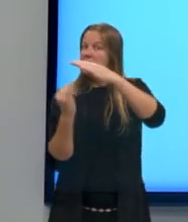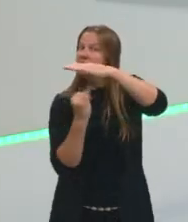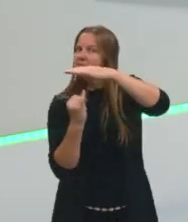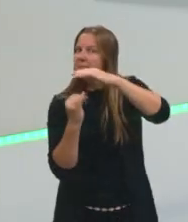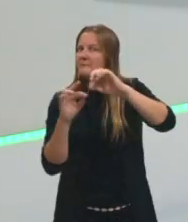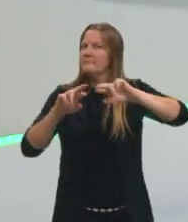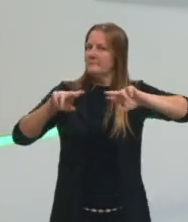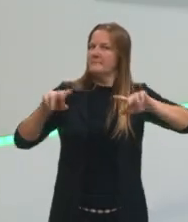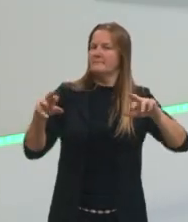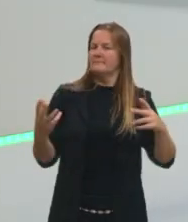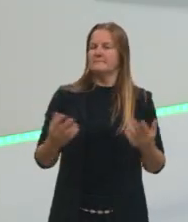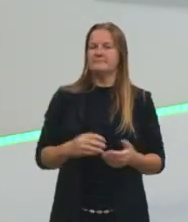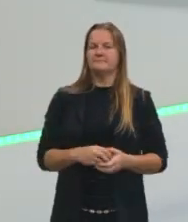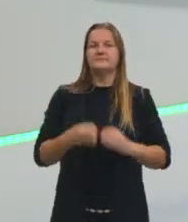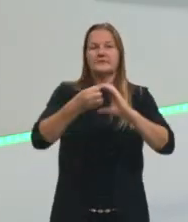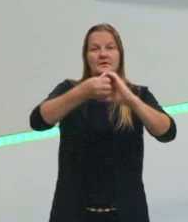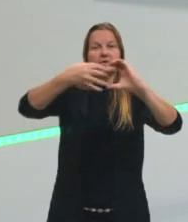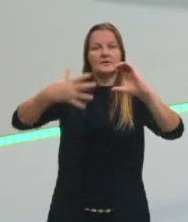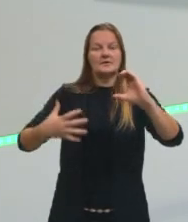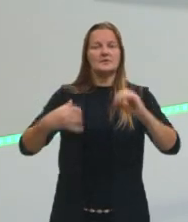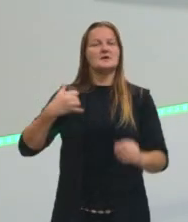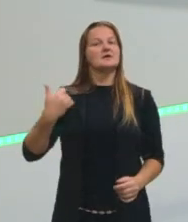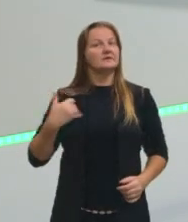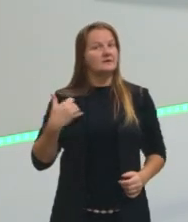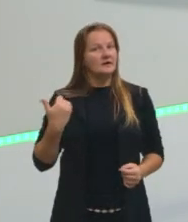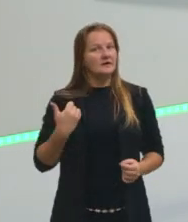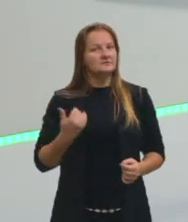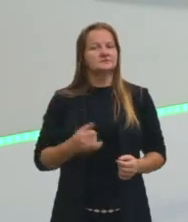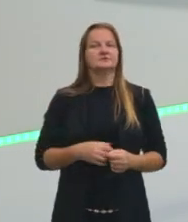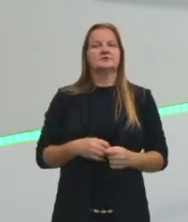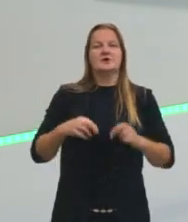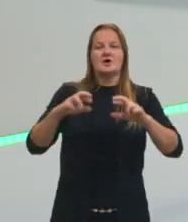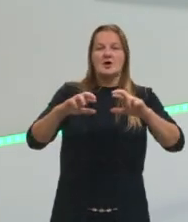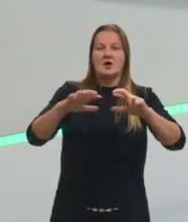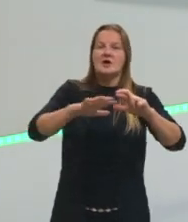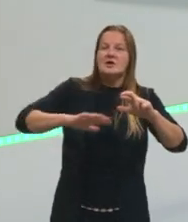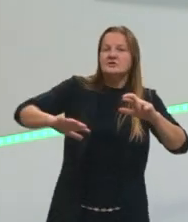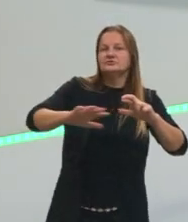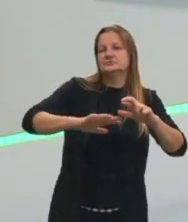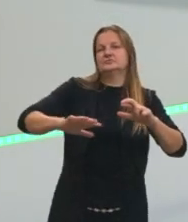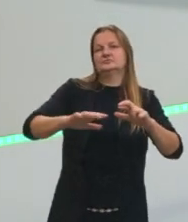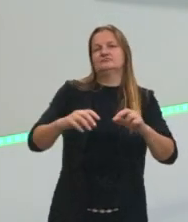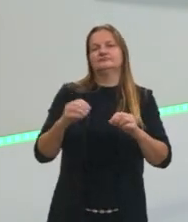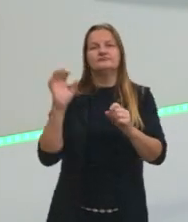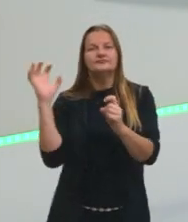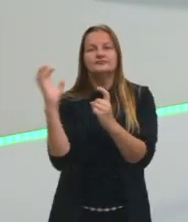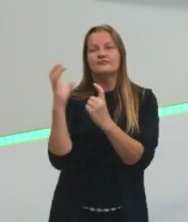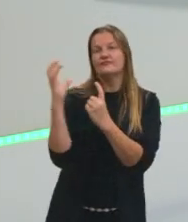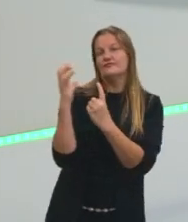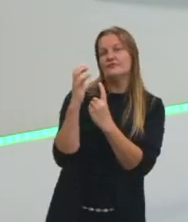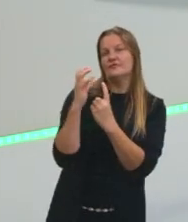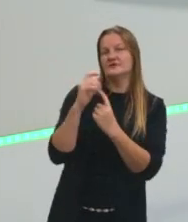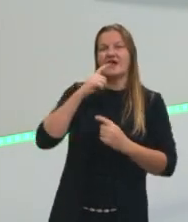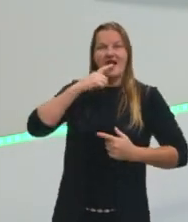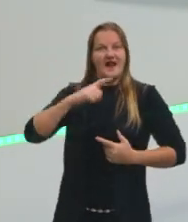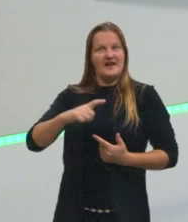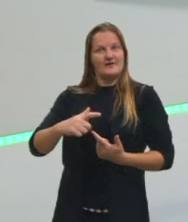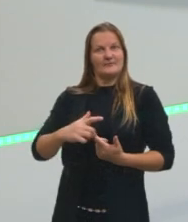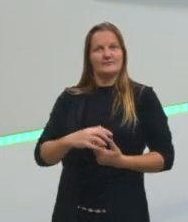gente vê diversos aspectos como idade, região, que vão influenciar ali na nossa